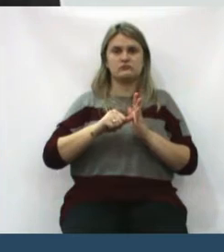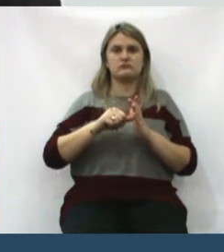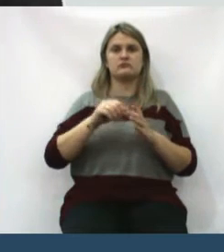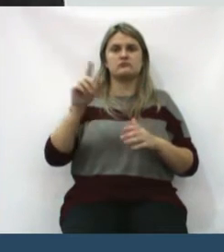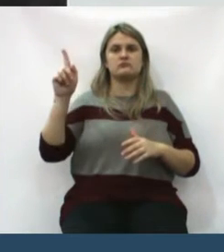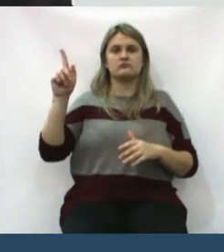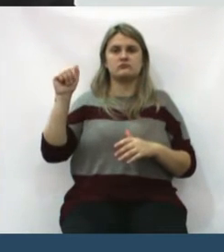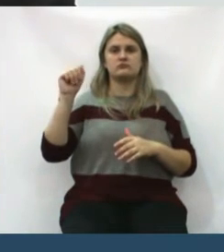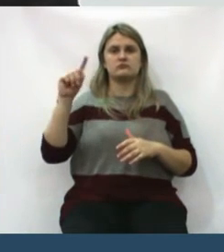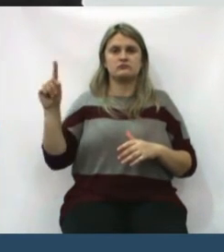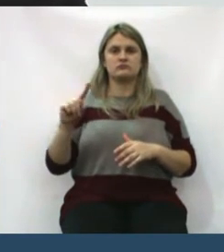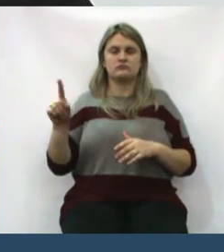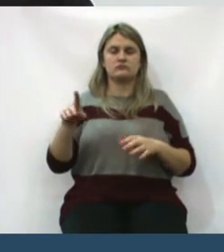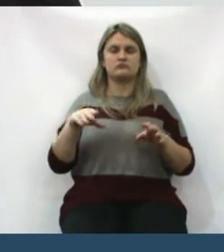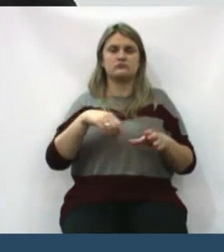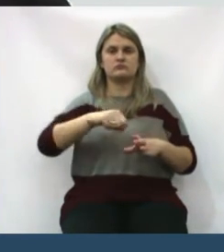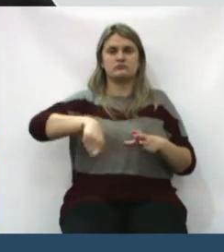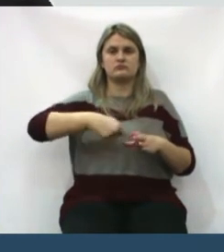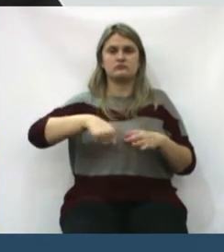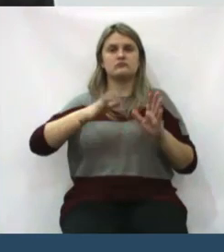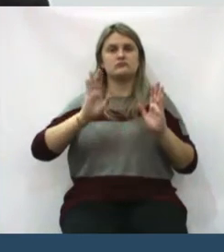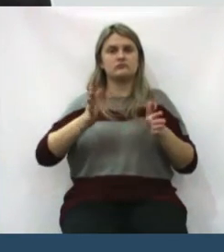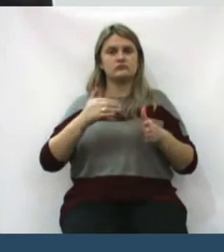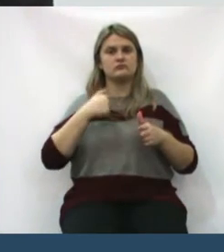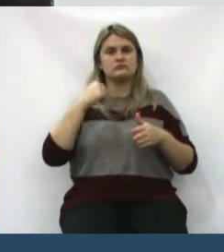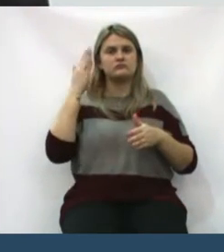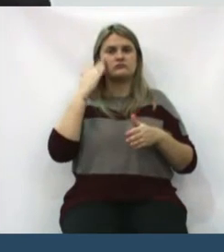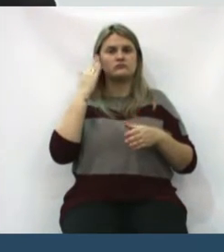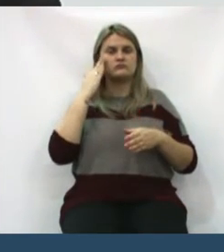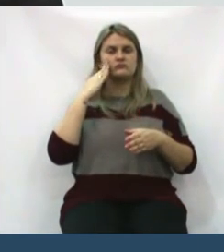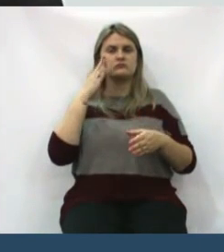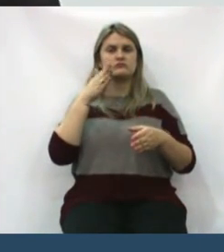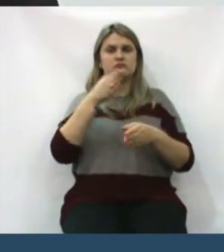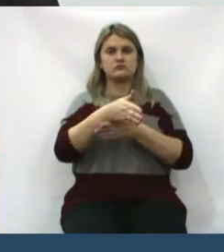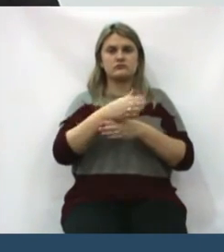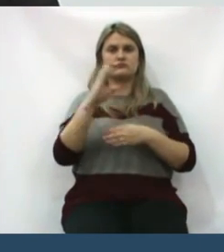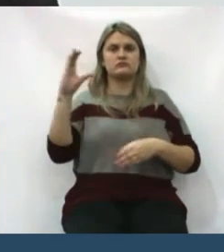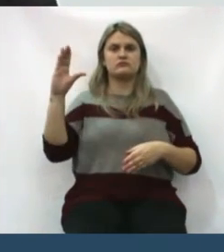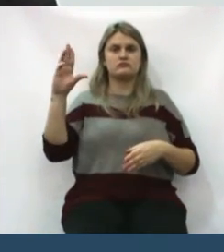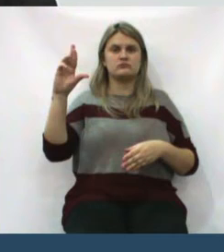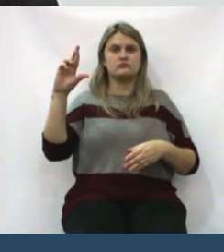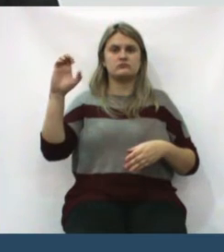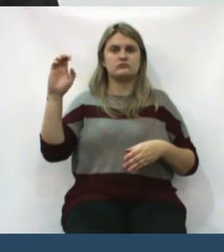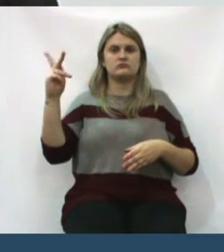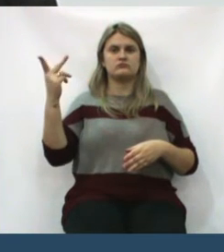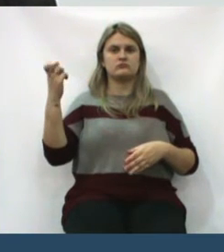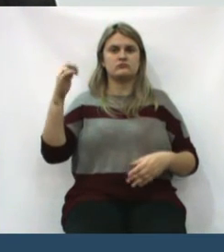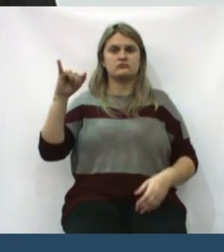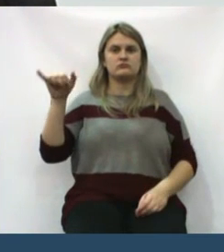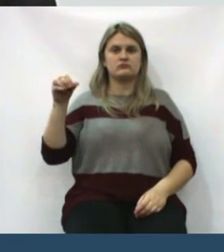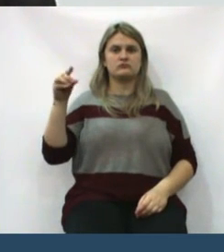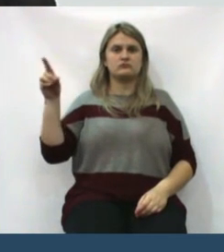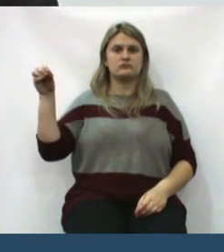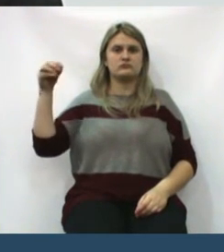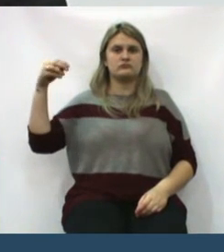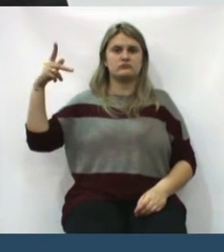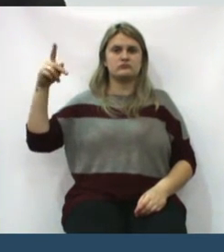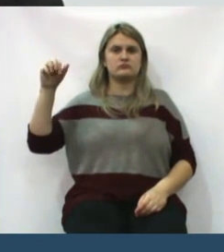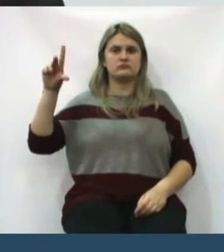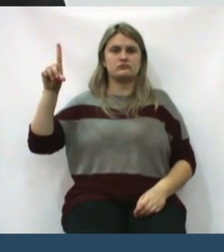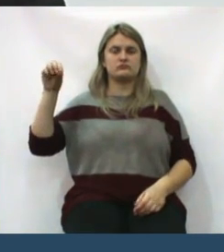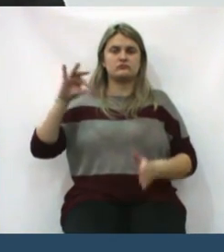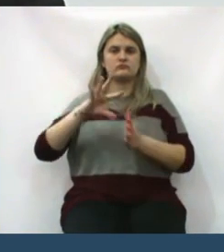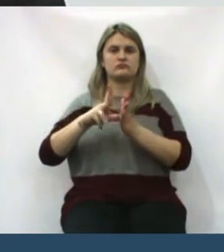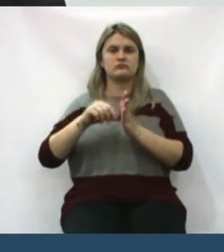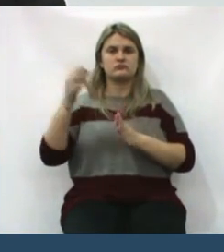até o cilindro de gás. Agora fiquei sabendo que entraram no João Paulo, onde roubaram até o leito das